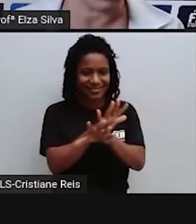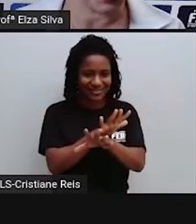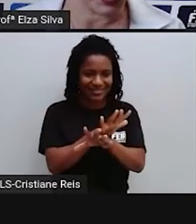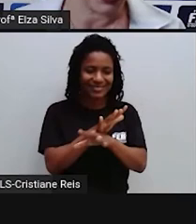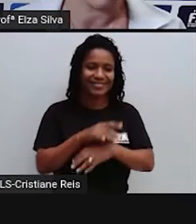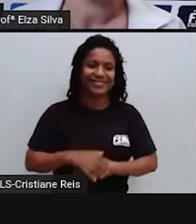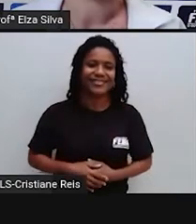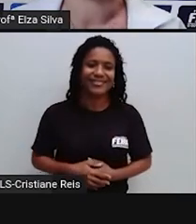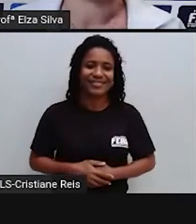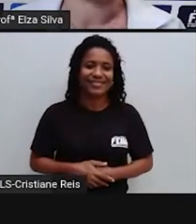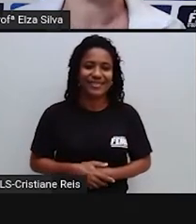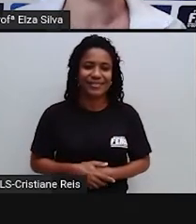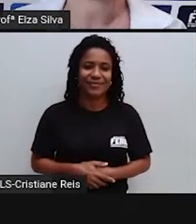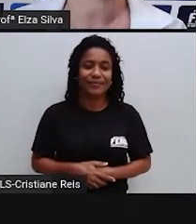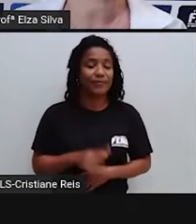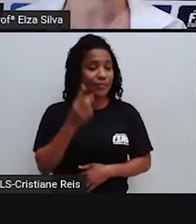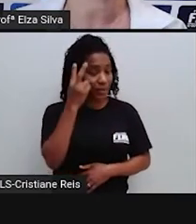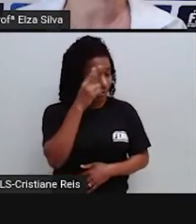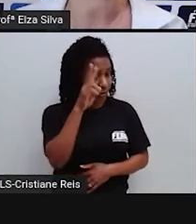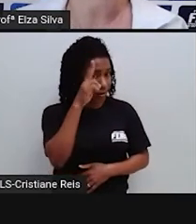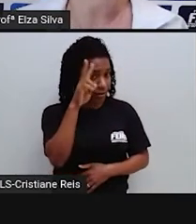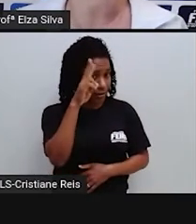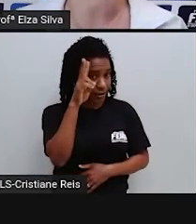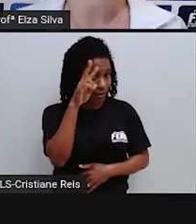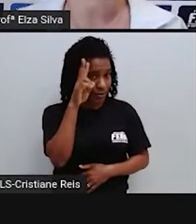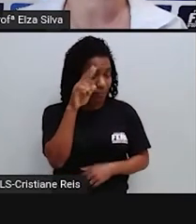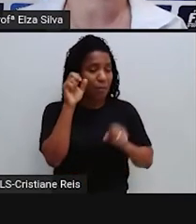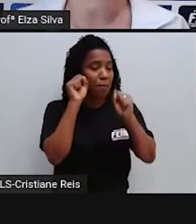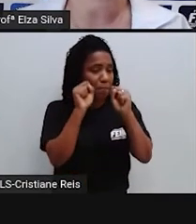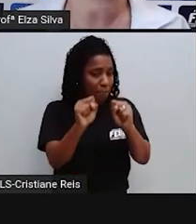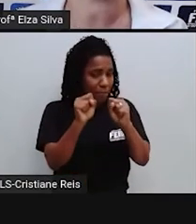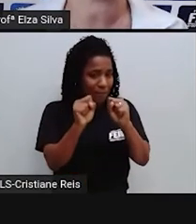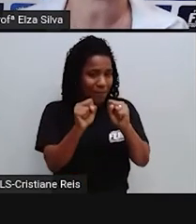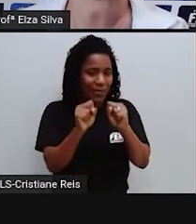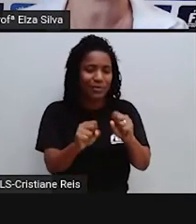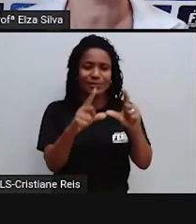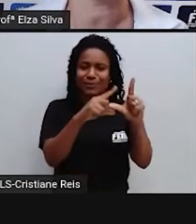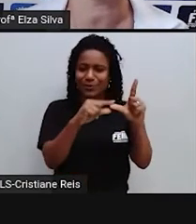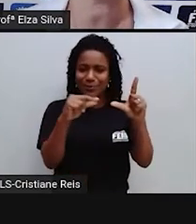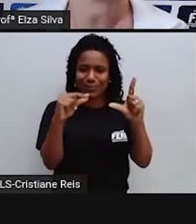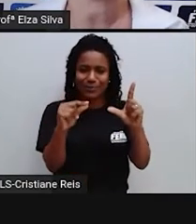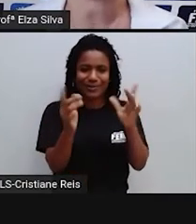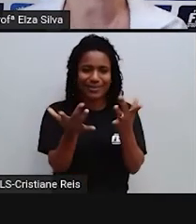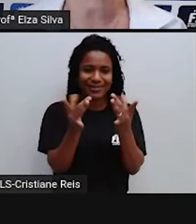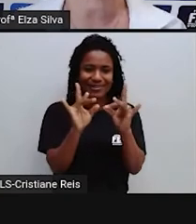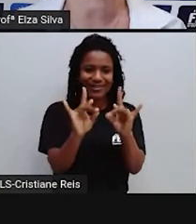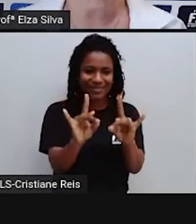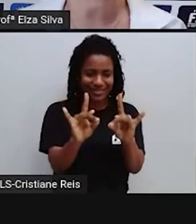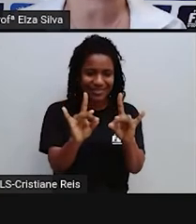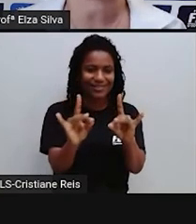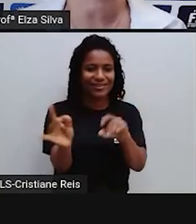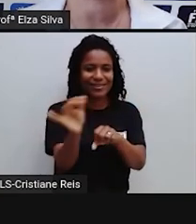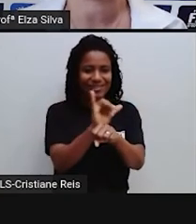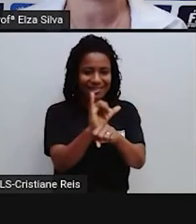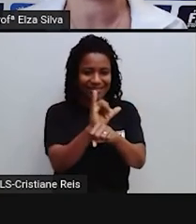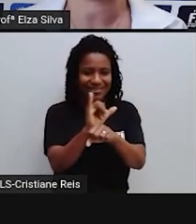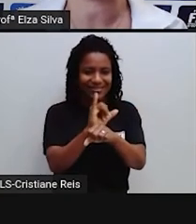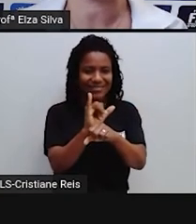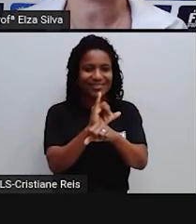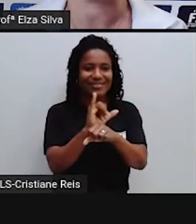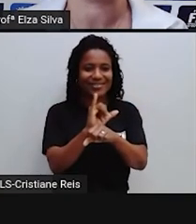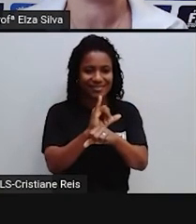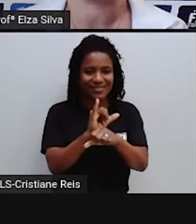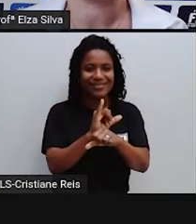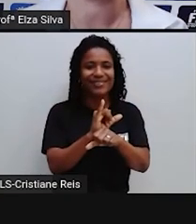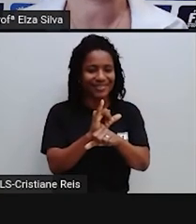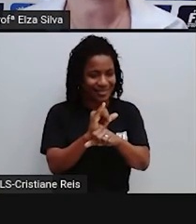Aqui Lembre-se Que vocês podem Repetir essa atividade Quantas vezes Achar necessário Para